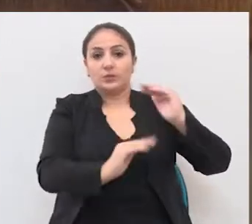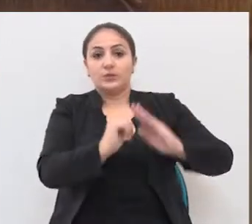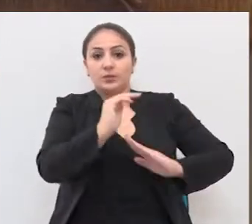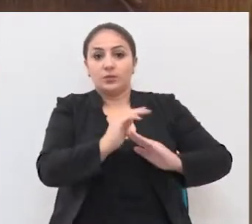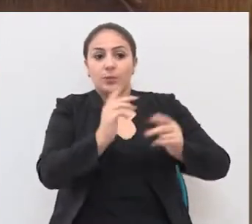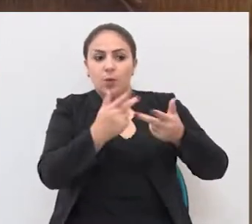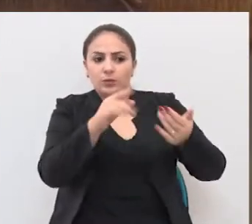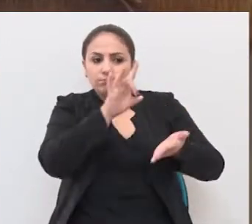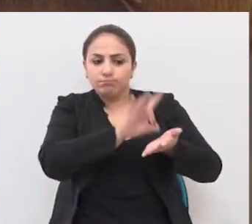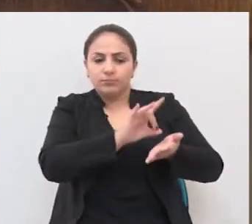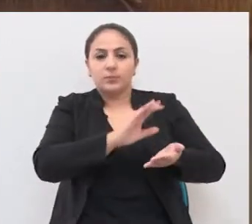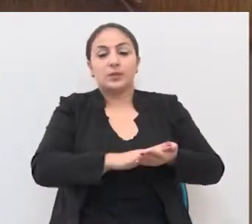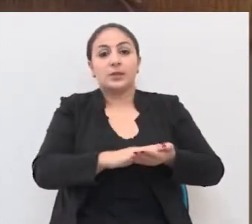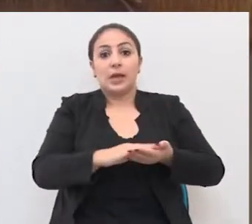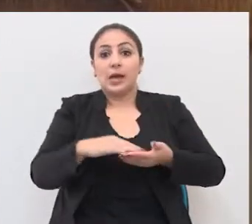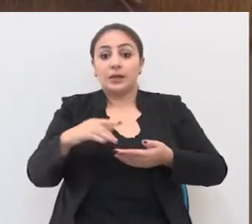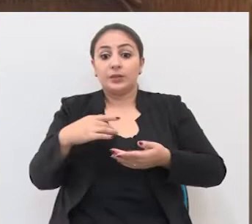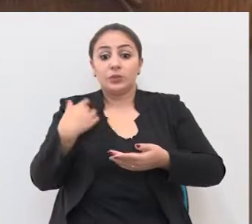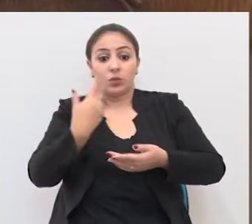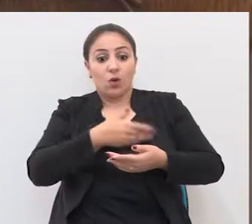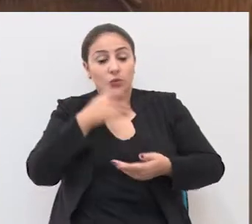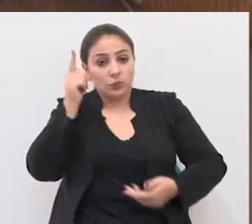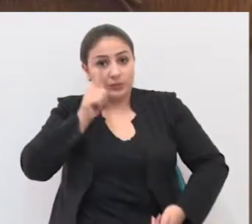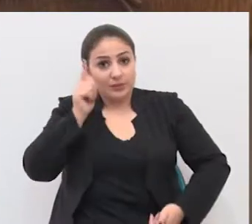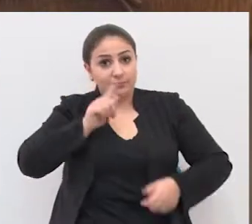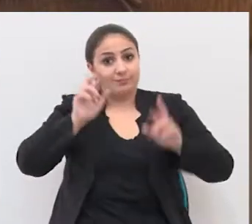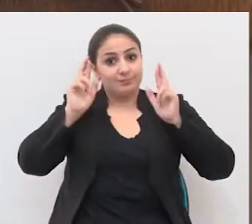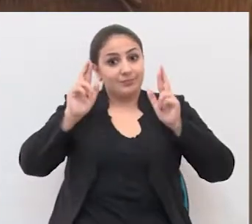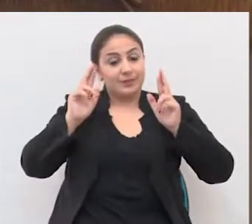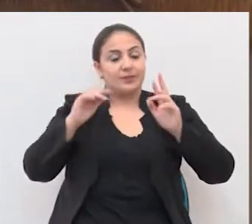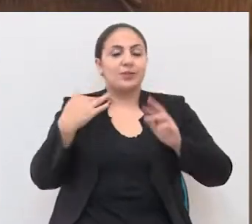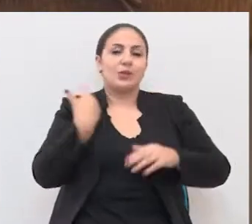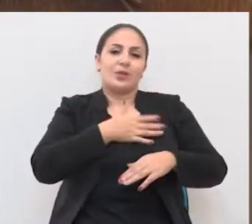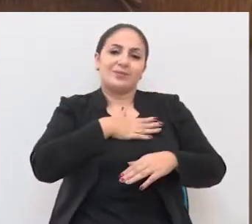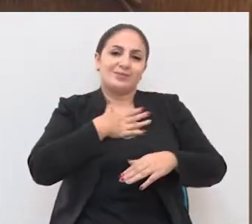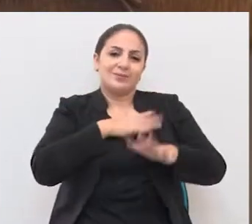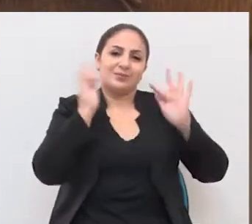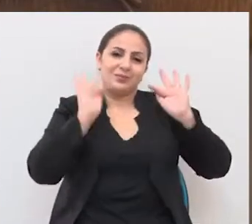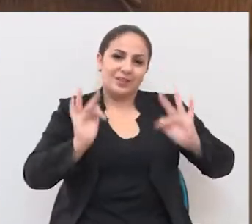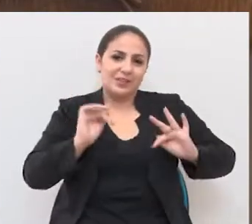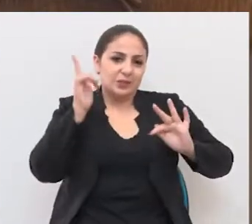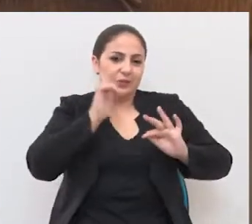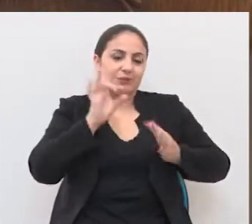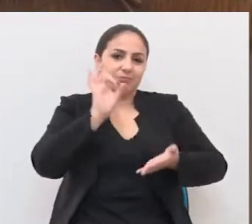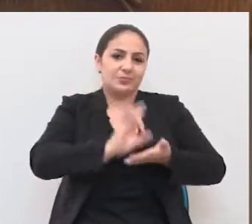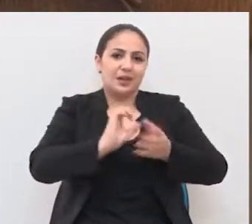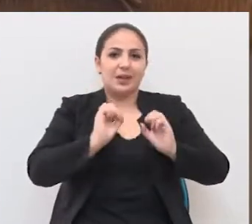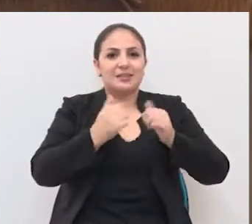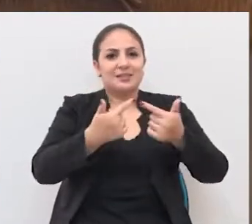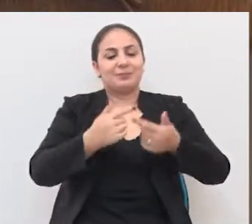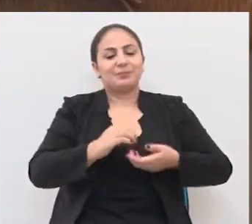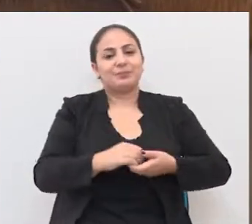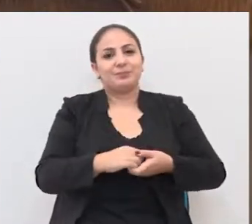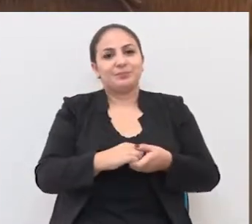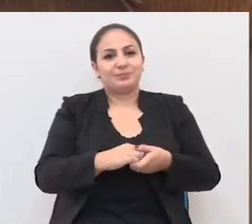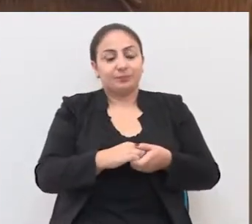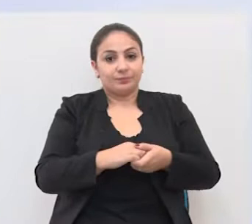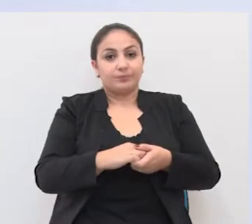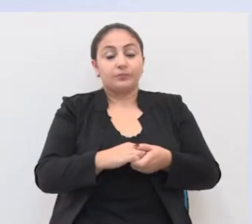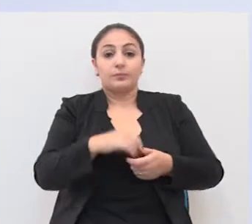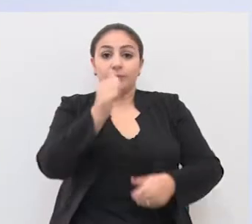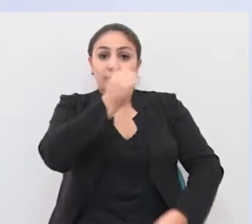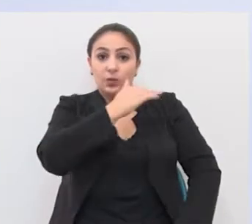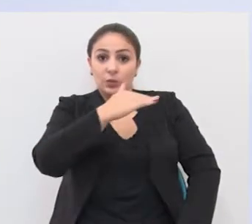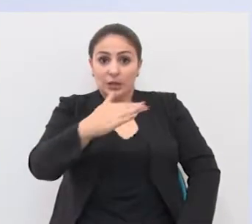sólido. Então, mesmo tempo que esperamos, ficamos felizes por já ter consolidado todas essas ações.